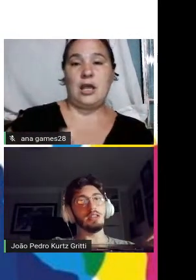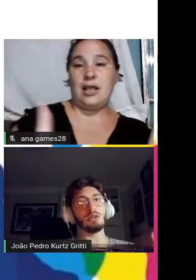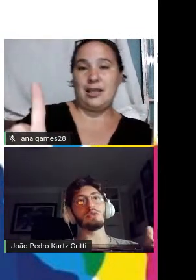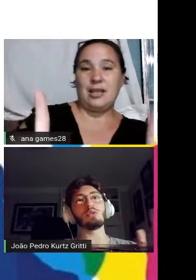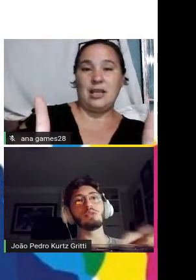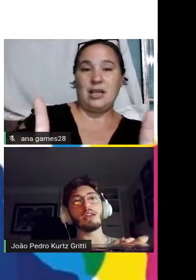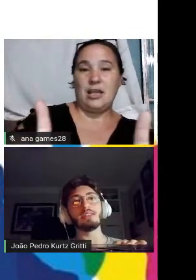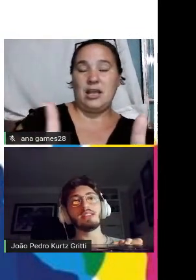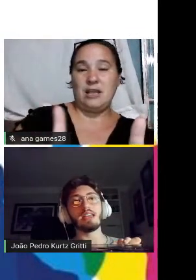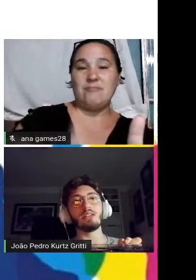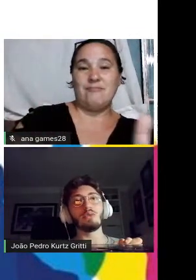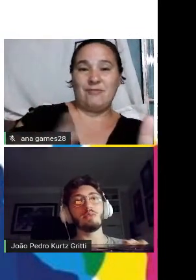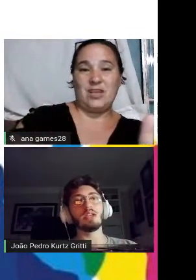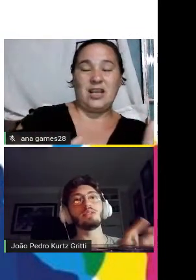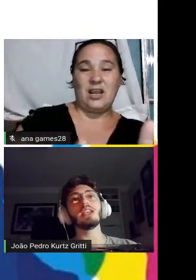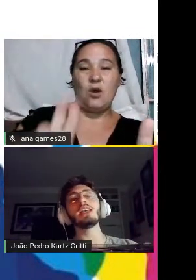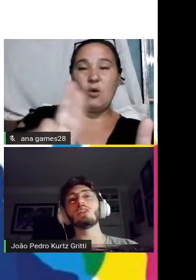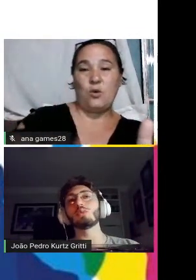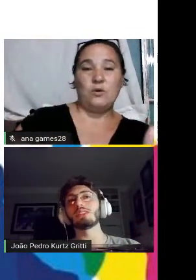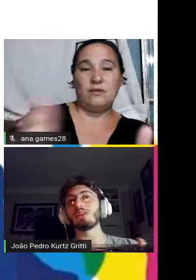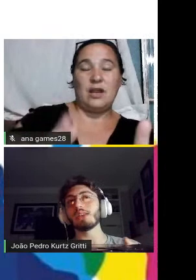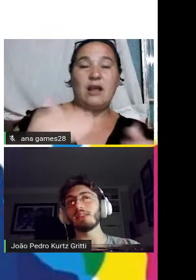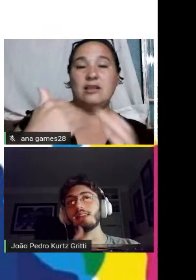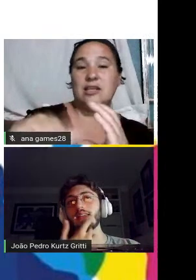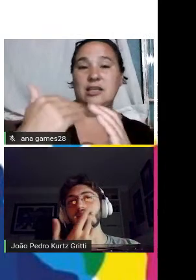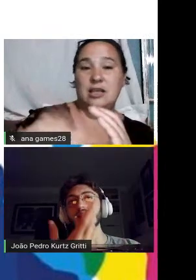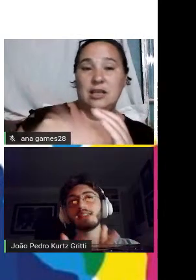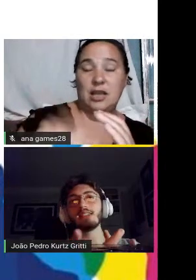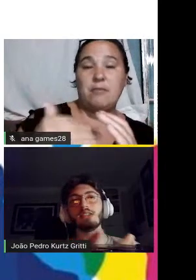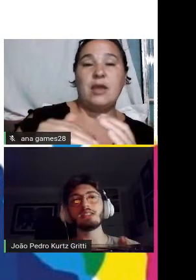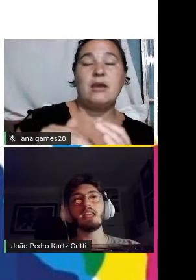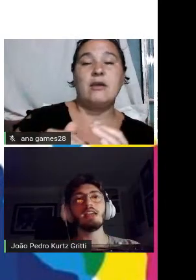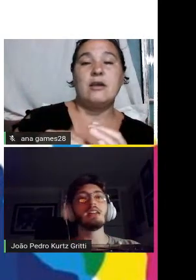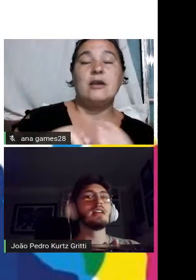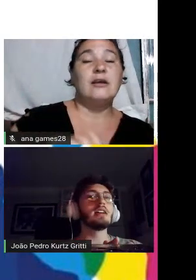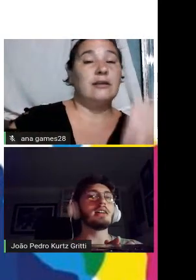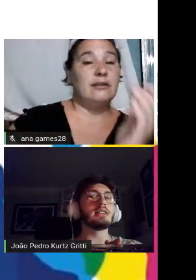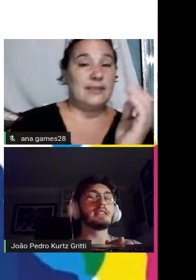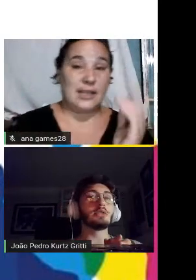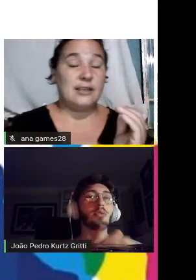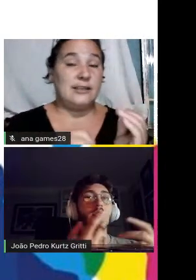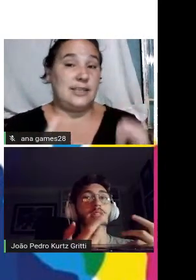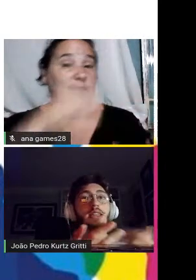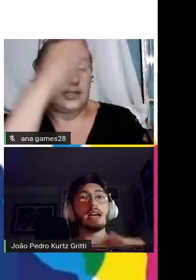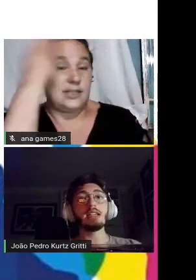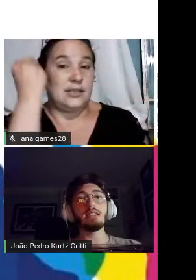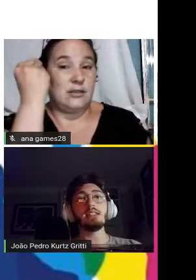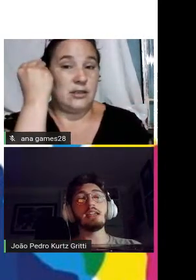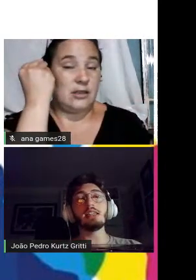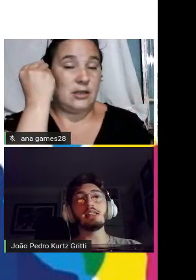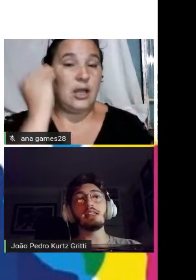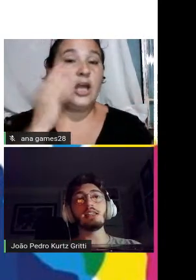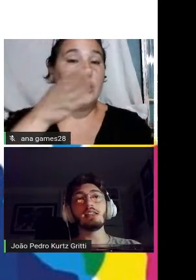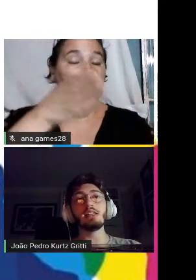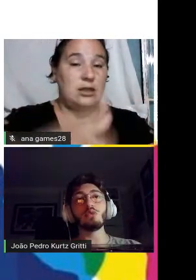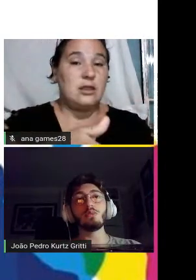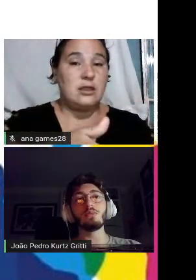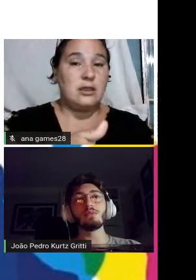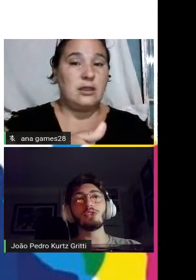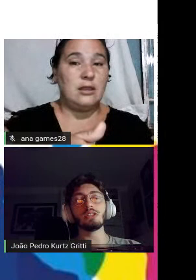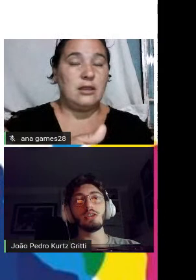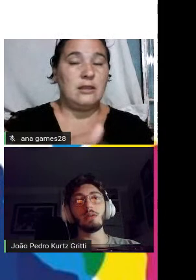login o usuário insere o e-mail e senha tem a opção caso ele tenha esquecido a senha o botão de entrar e ele